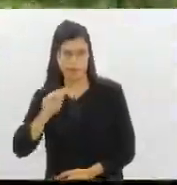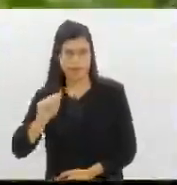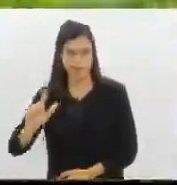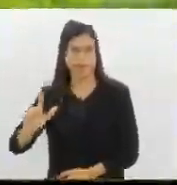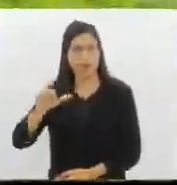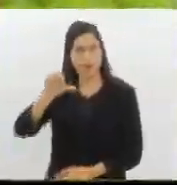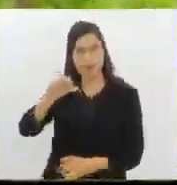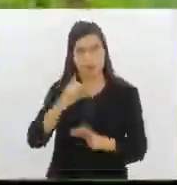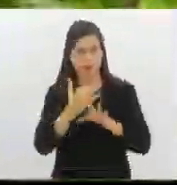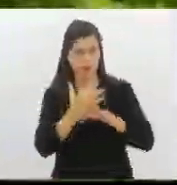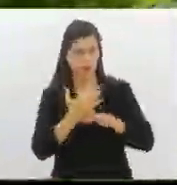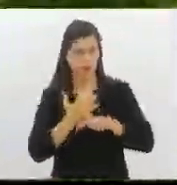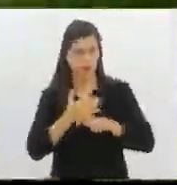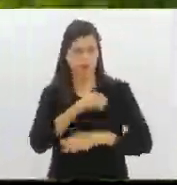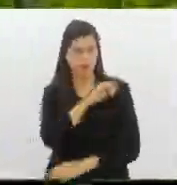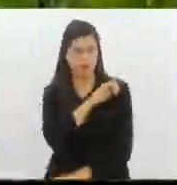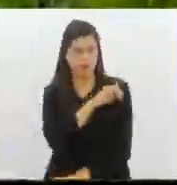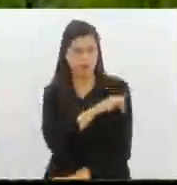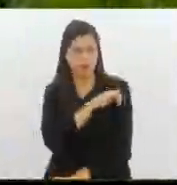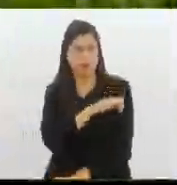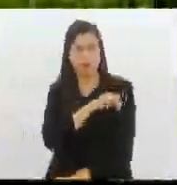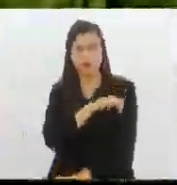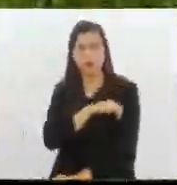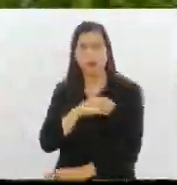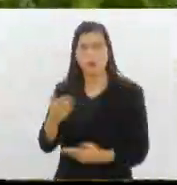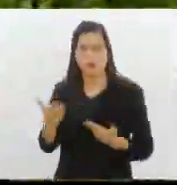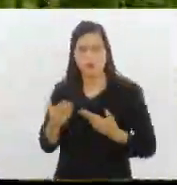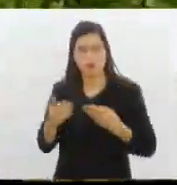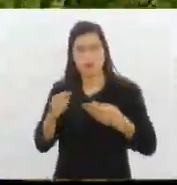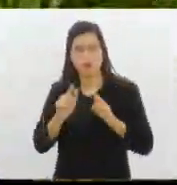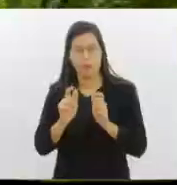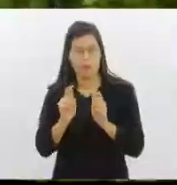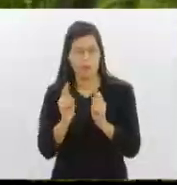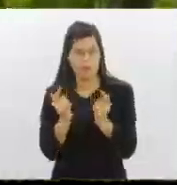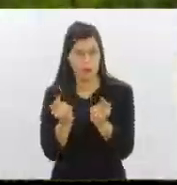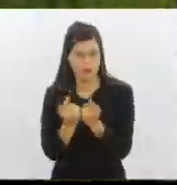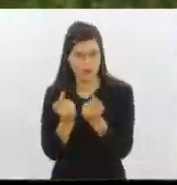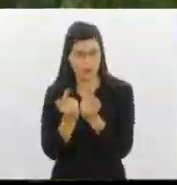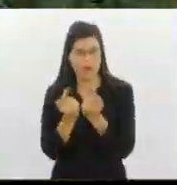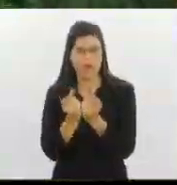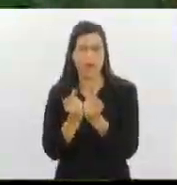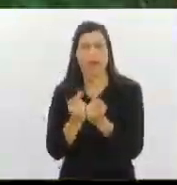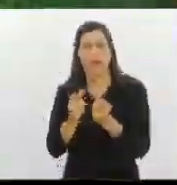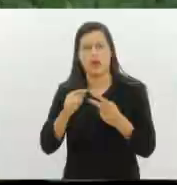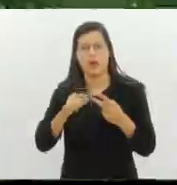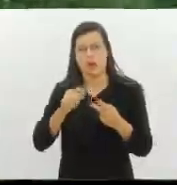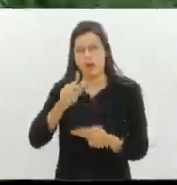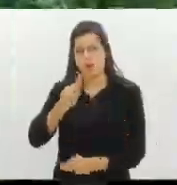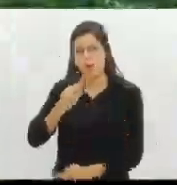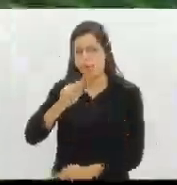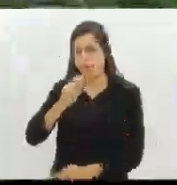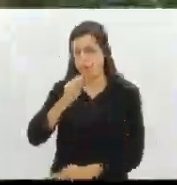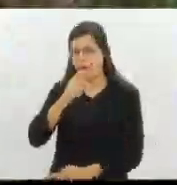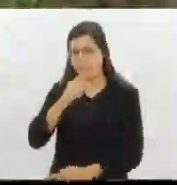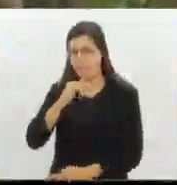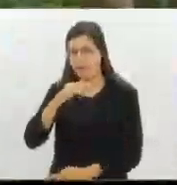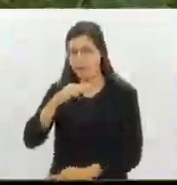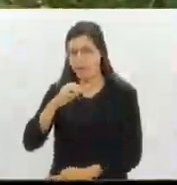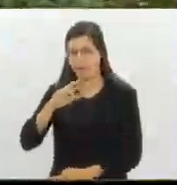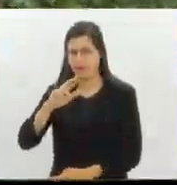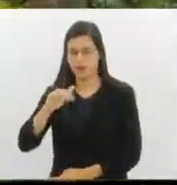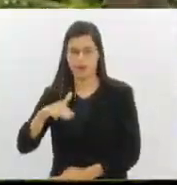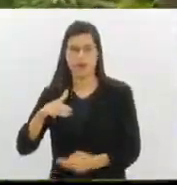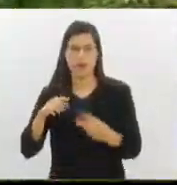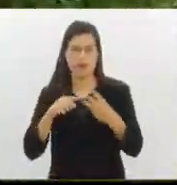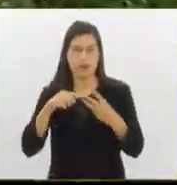Desta vez, os municípios serão Guapimirim, Magé e Cachoeiras de Macacu. De acordo com a Secretaria Estadual de Ambiente e